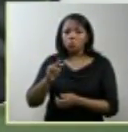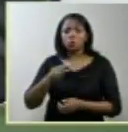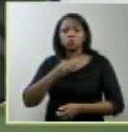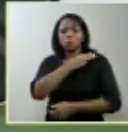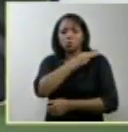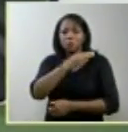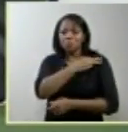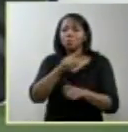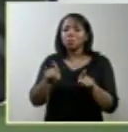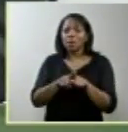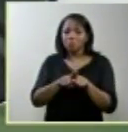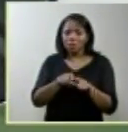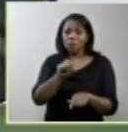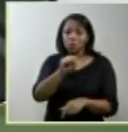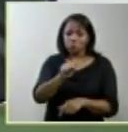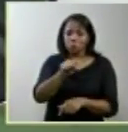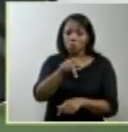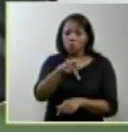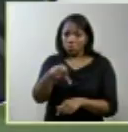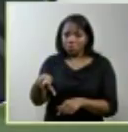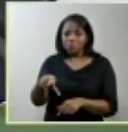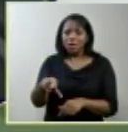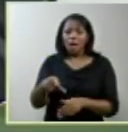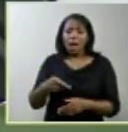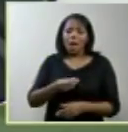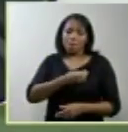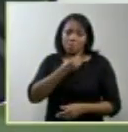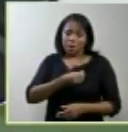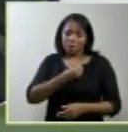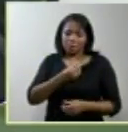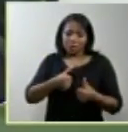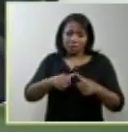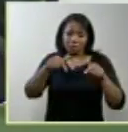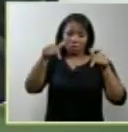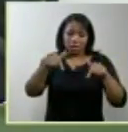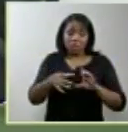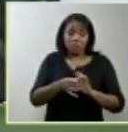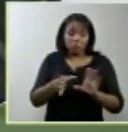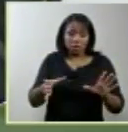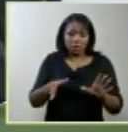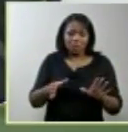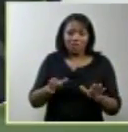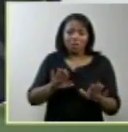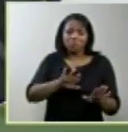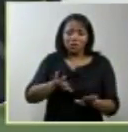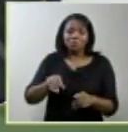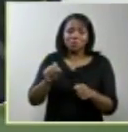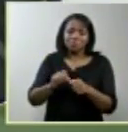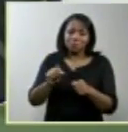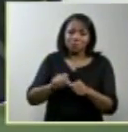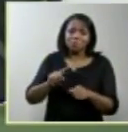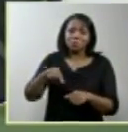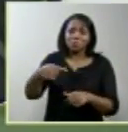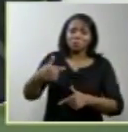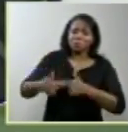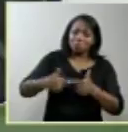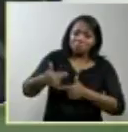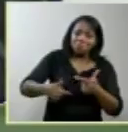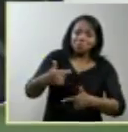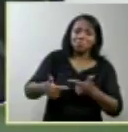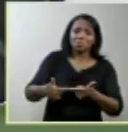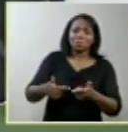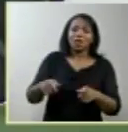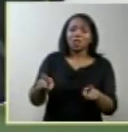mais uma vez a presença daqueles que deixaram os afazeres que tem